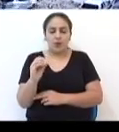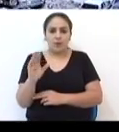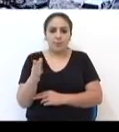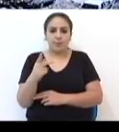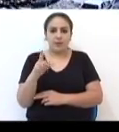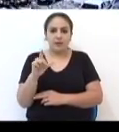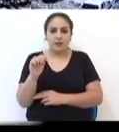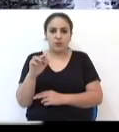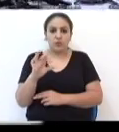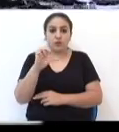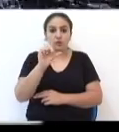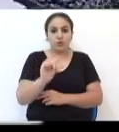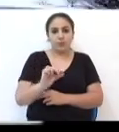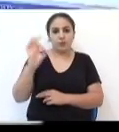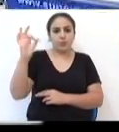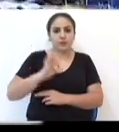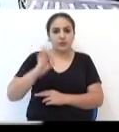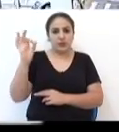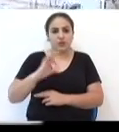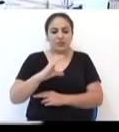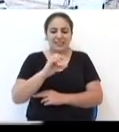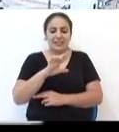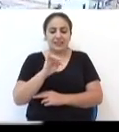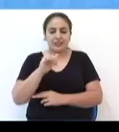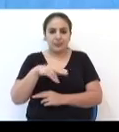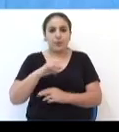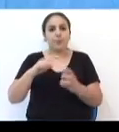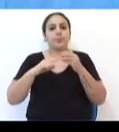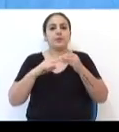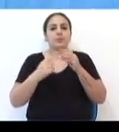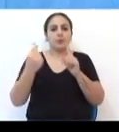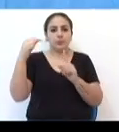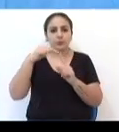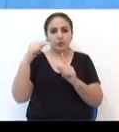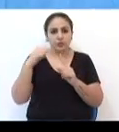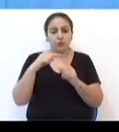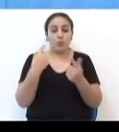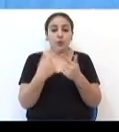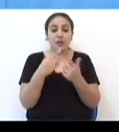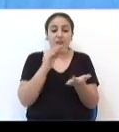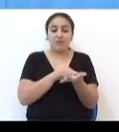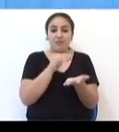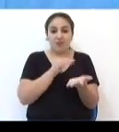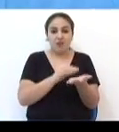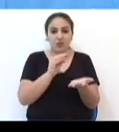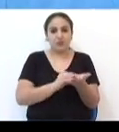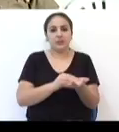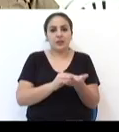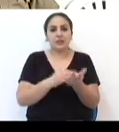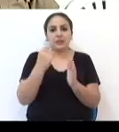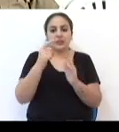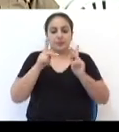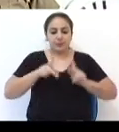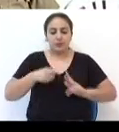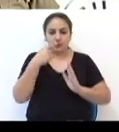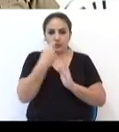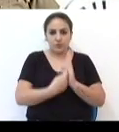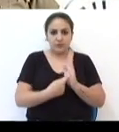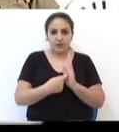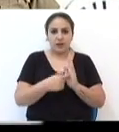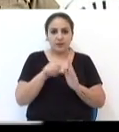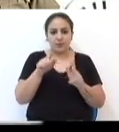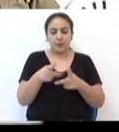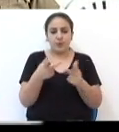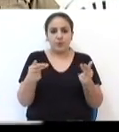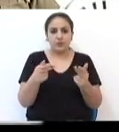criminalidade é o principal objetivo do sistema. Além disso, a deficiência de efetivo foi um dos pontos que